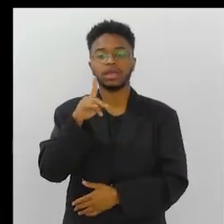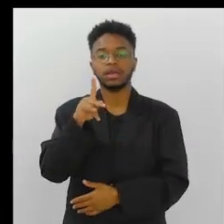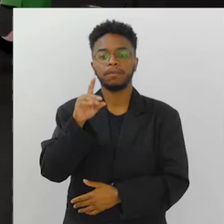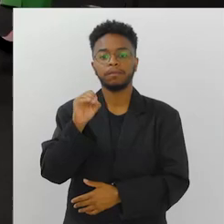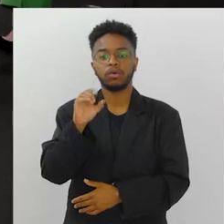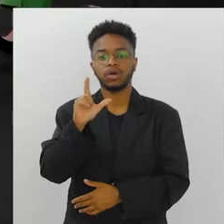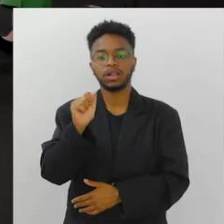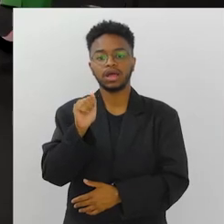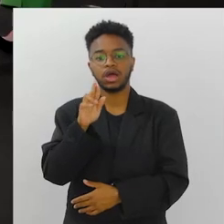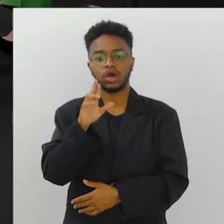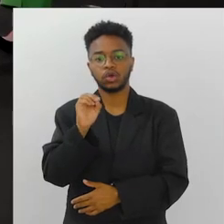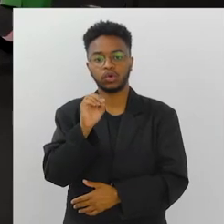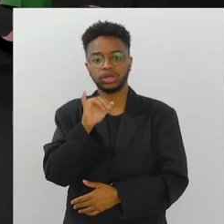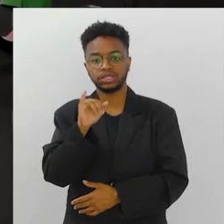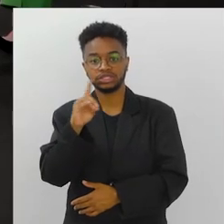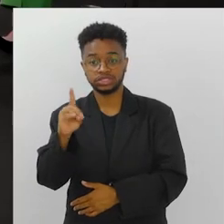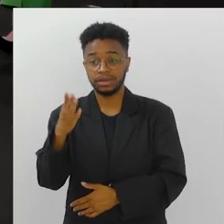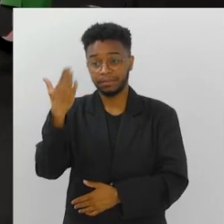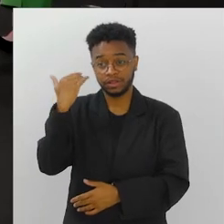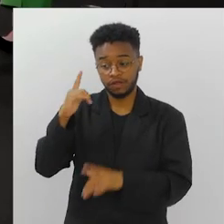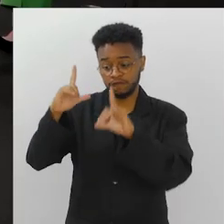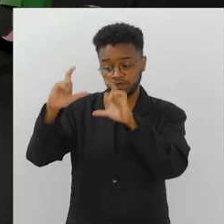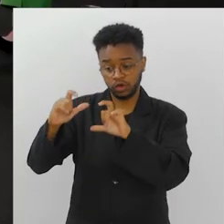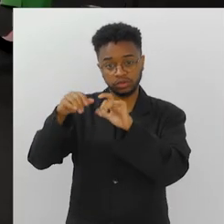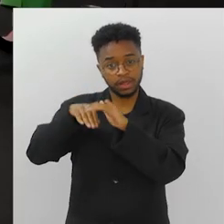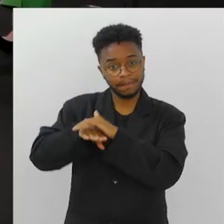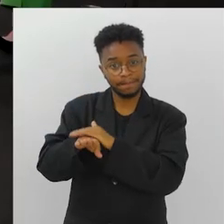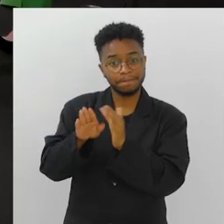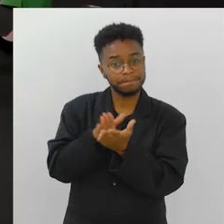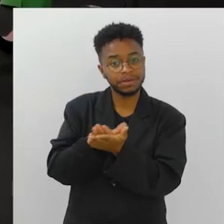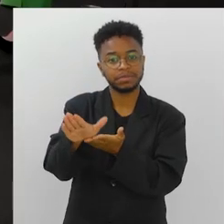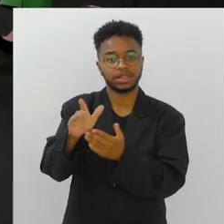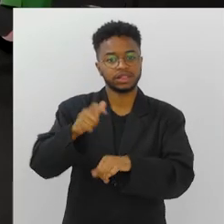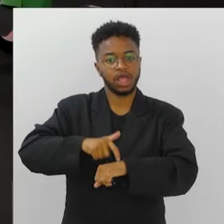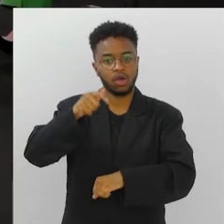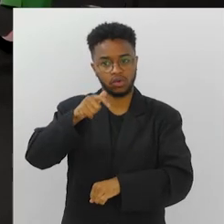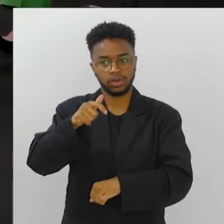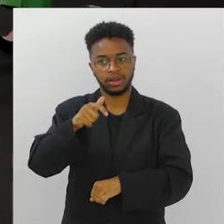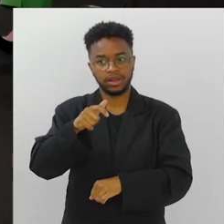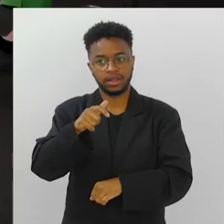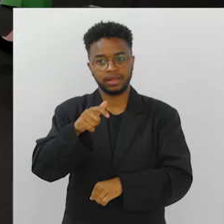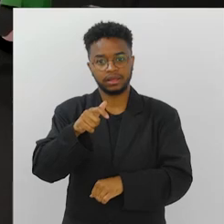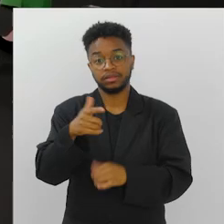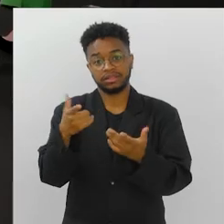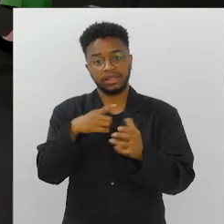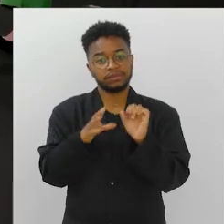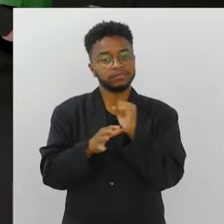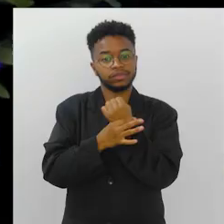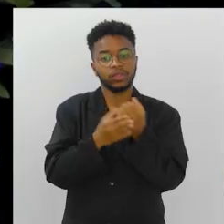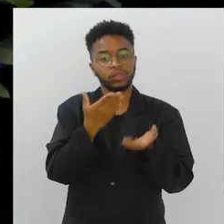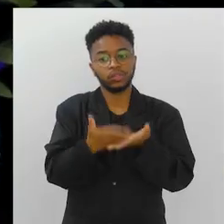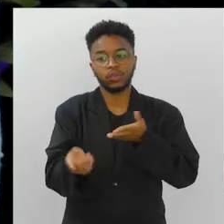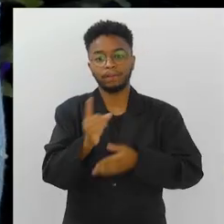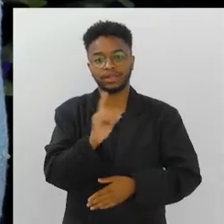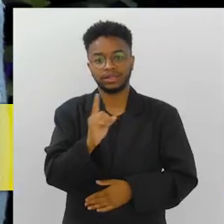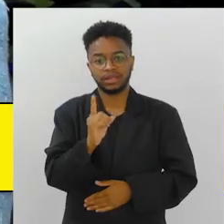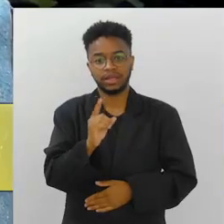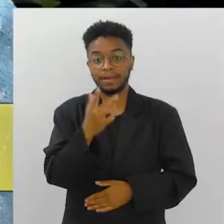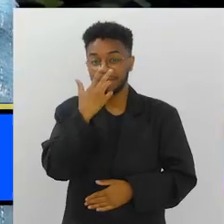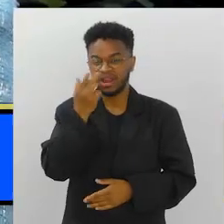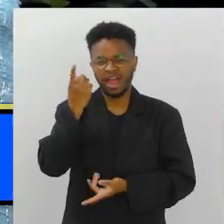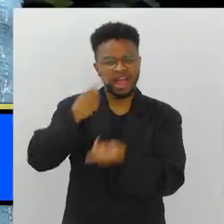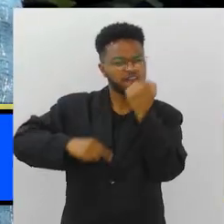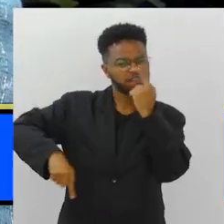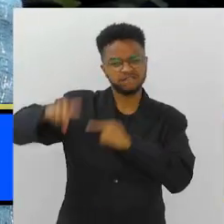Quando a Polaroid surgiu, você conseguia tirar a fotinha e já imprimir ali a garantia de não perder aquele lance.